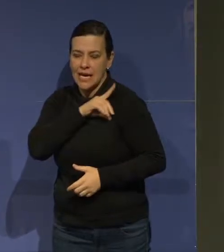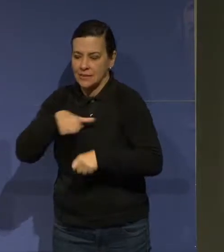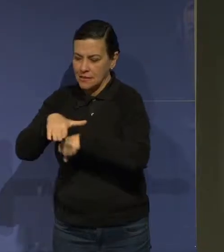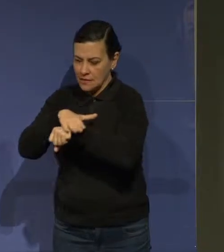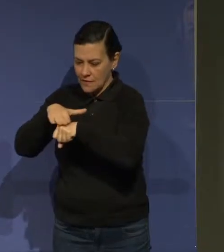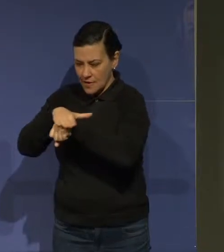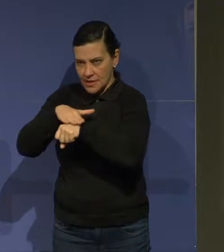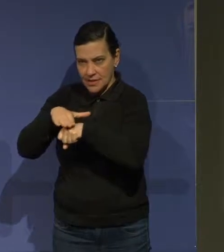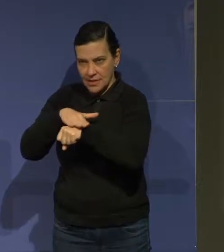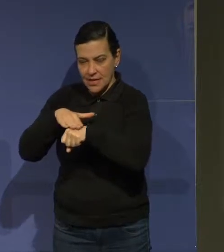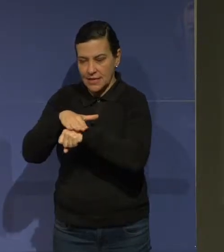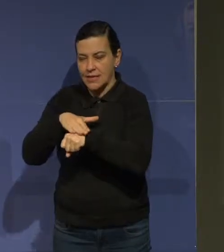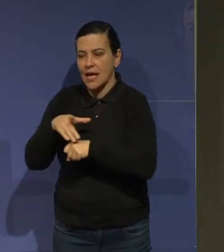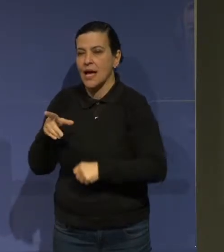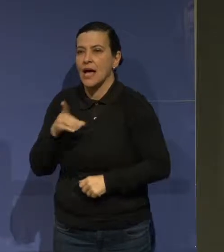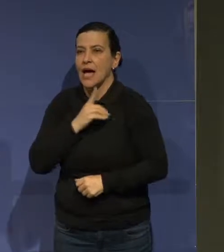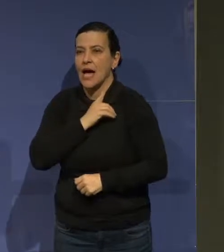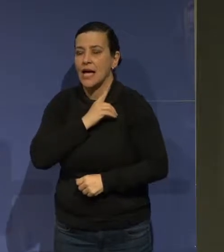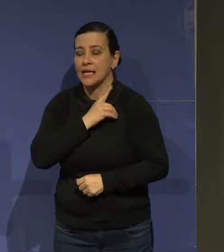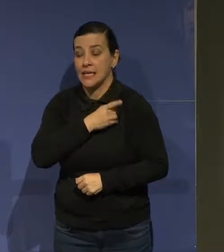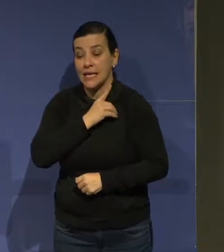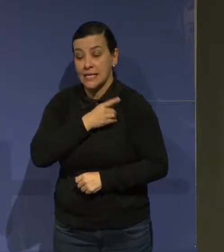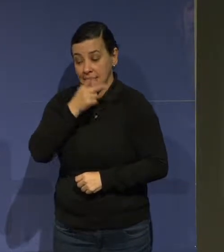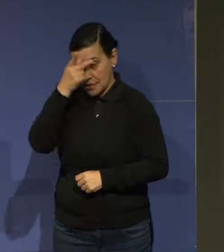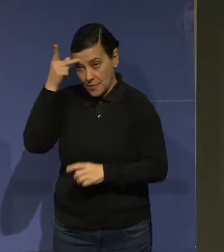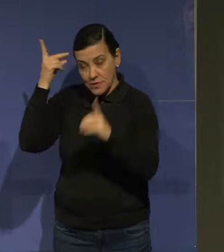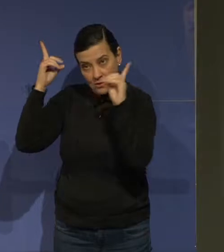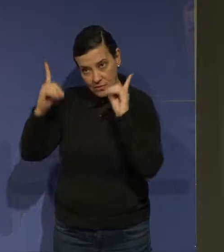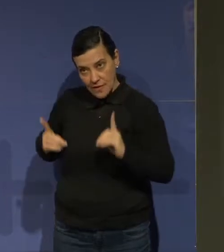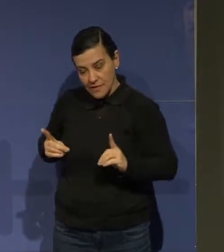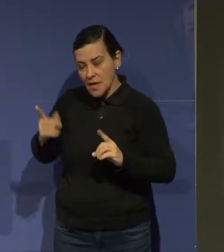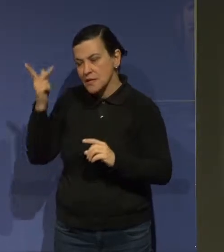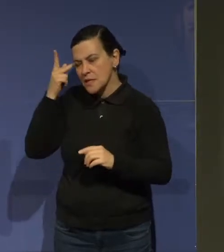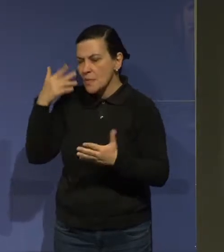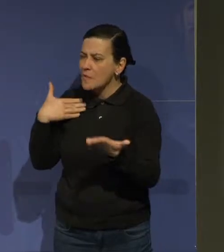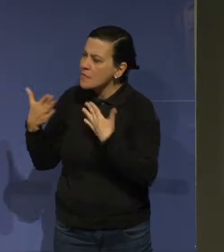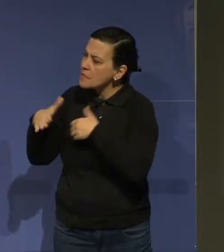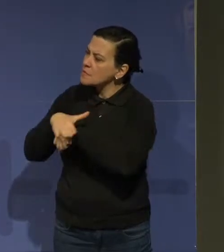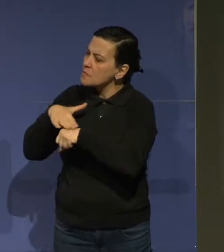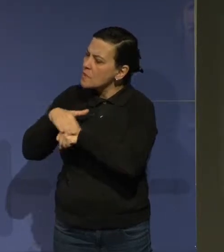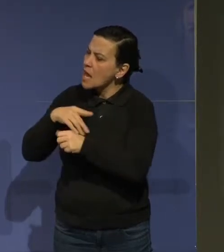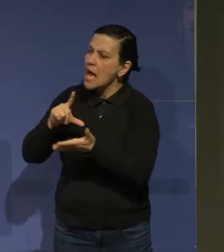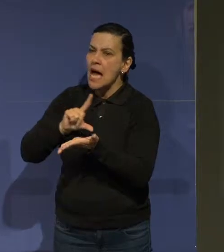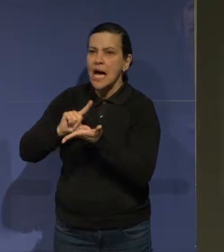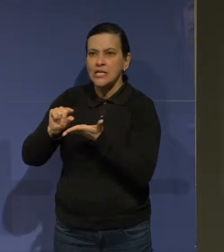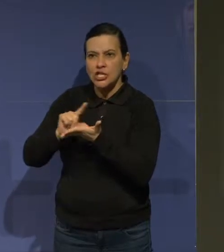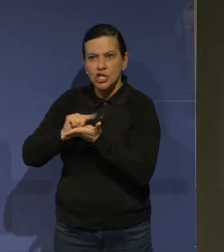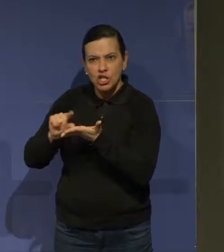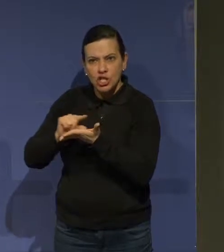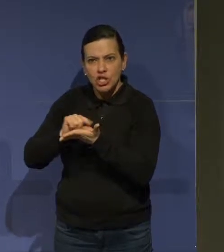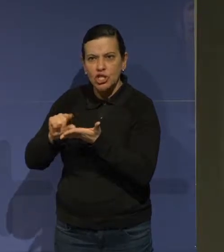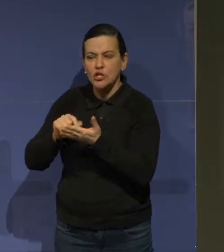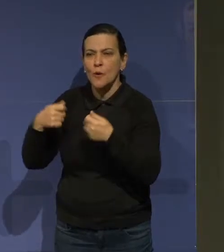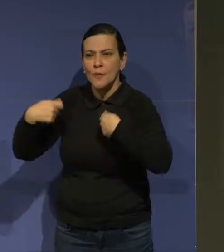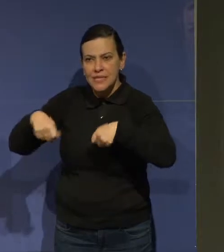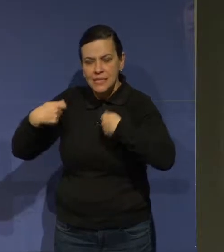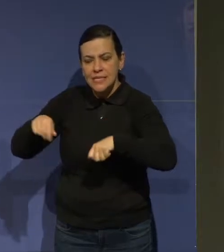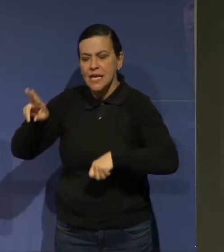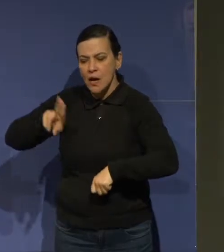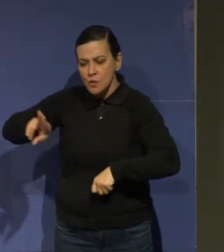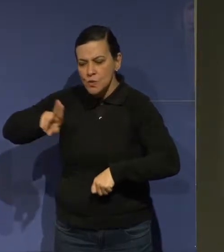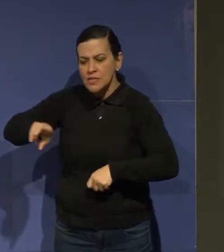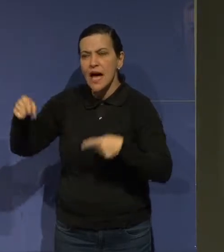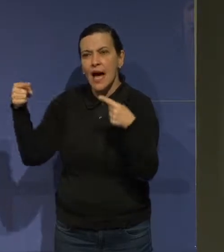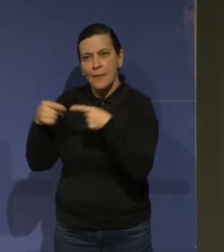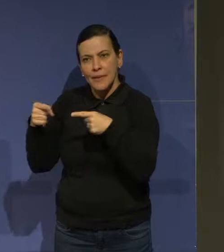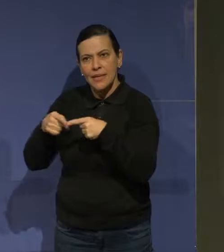Deficiência de São Paulo, falando para ela, precisamos começar a usar os artigos criminais da LBI, começar a